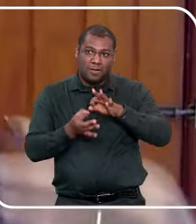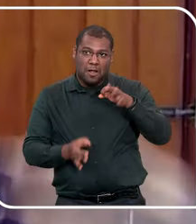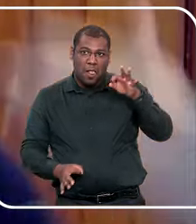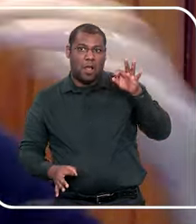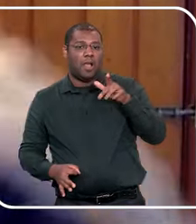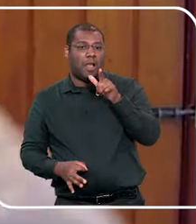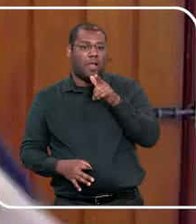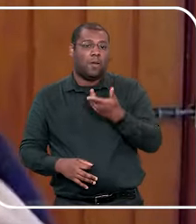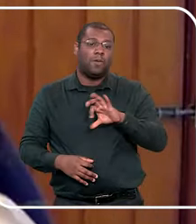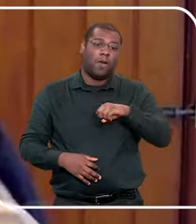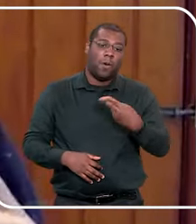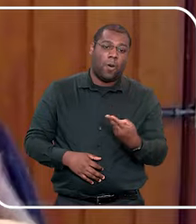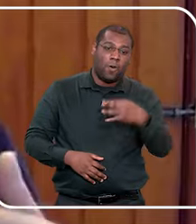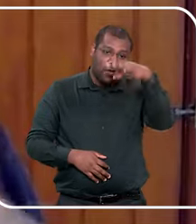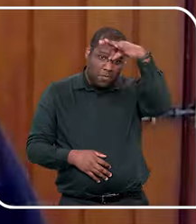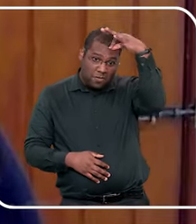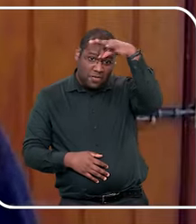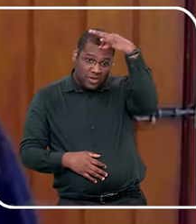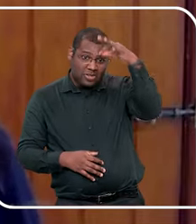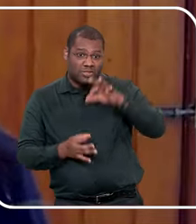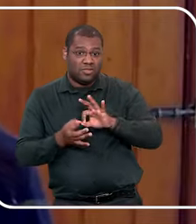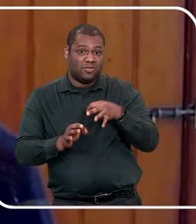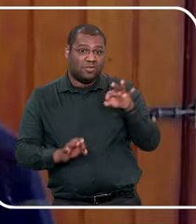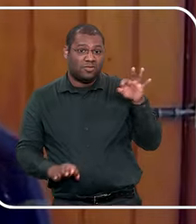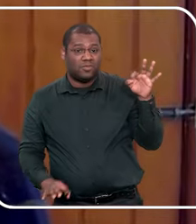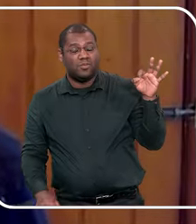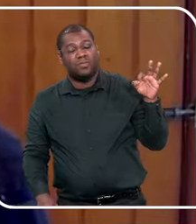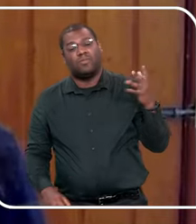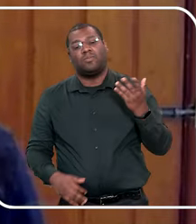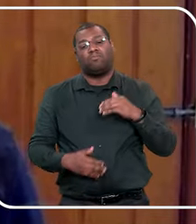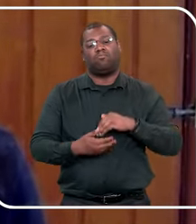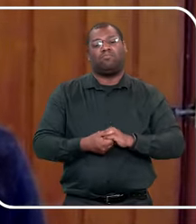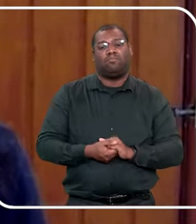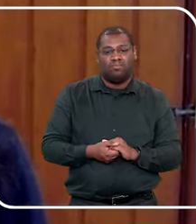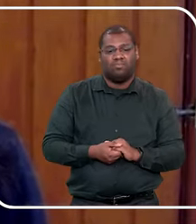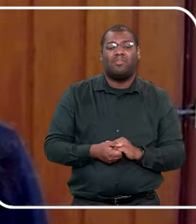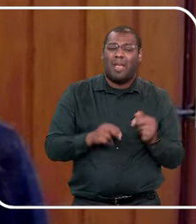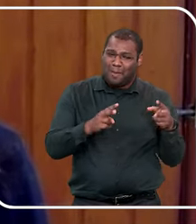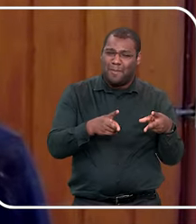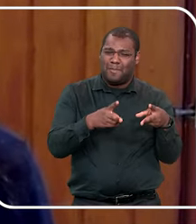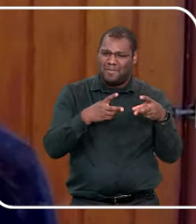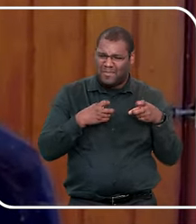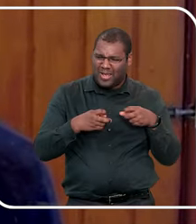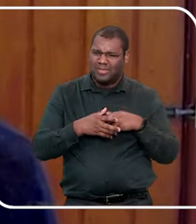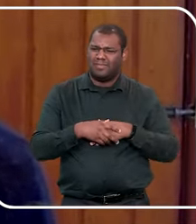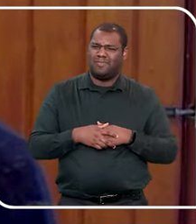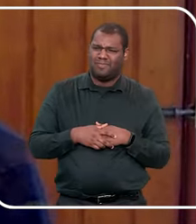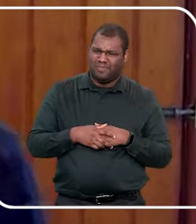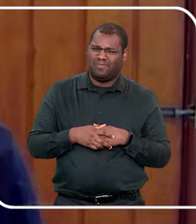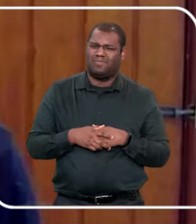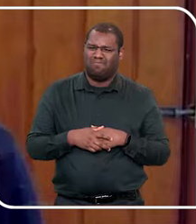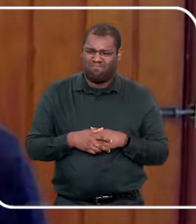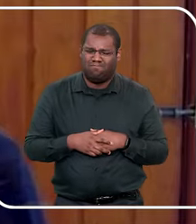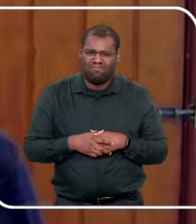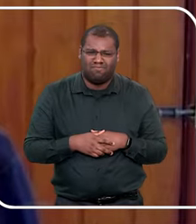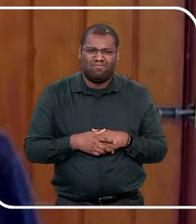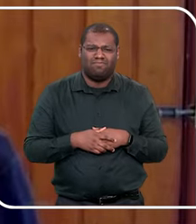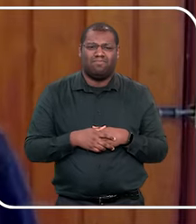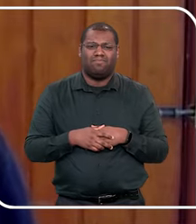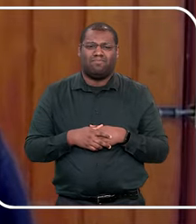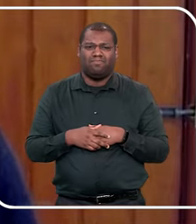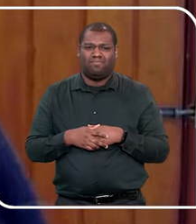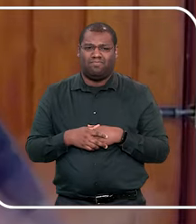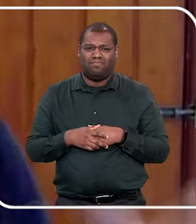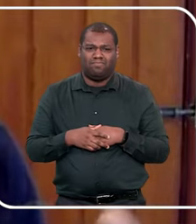livro que a criança tá aqui embaixo, ela desenha um homem em pé, e desenha um membro dele, às vezes não tem nem, não desenha direito, mas dá pra perceber,